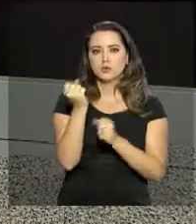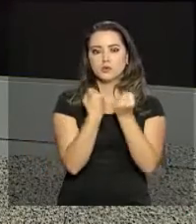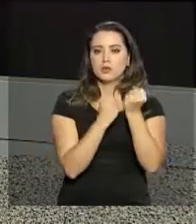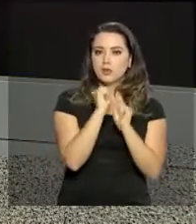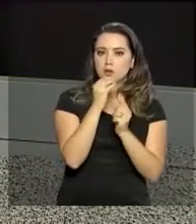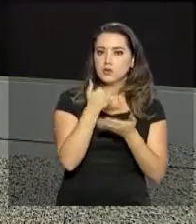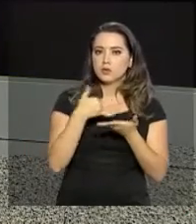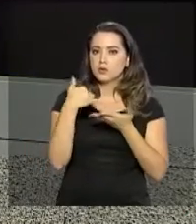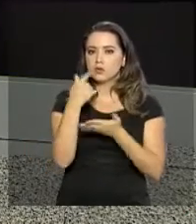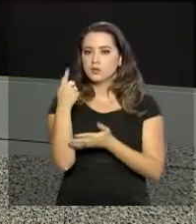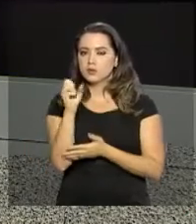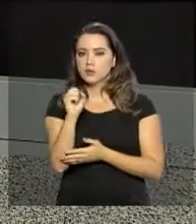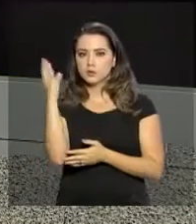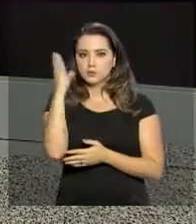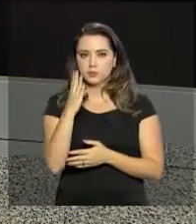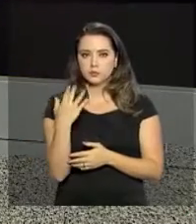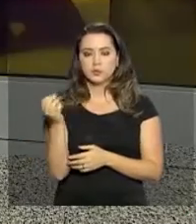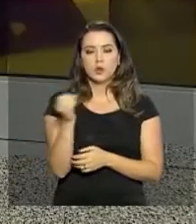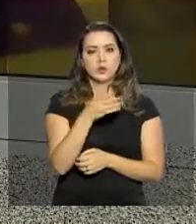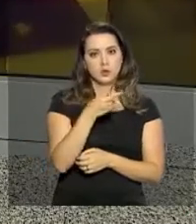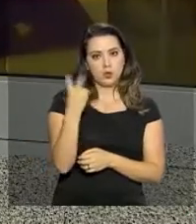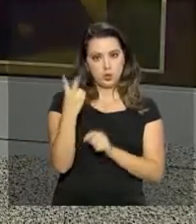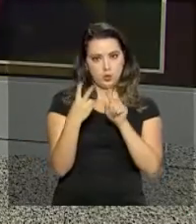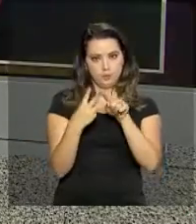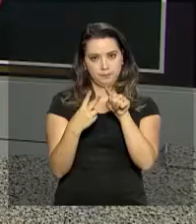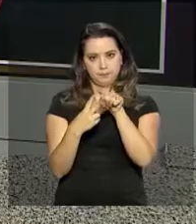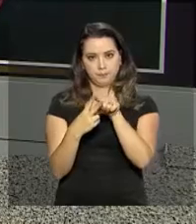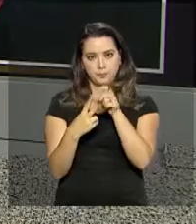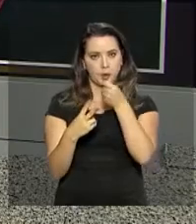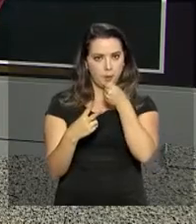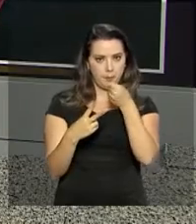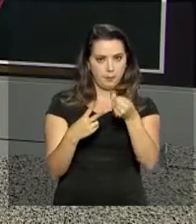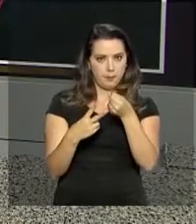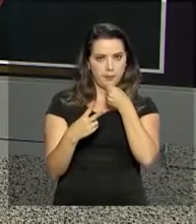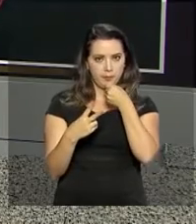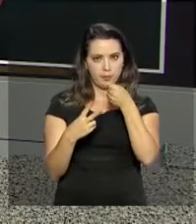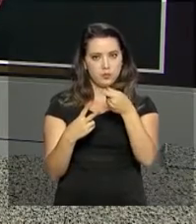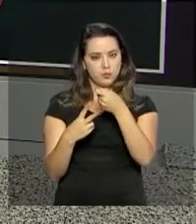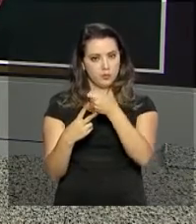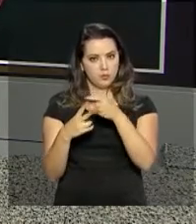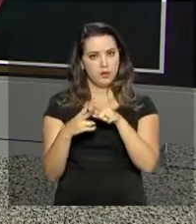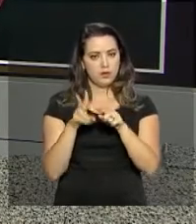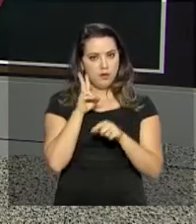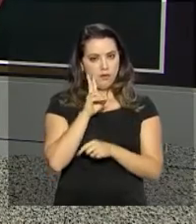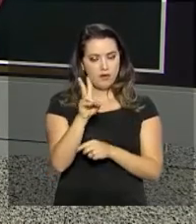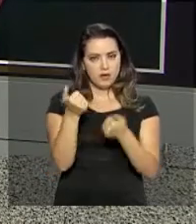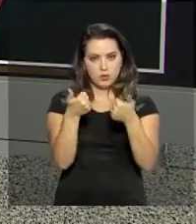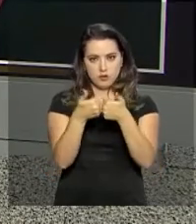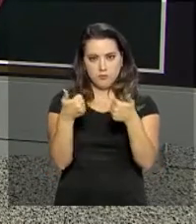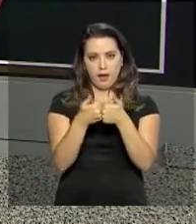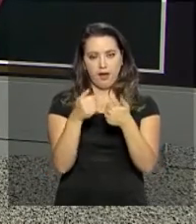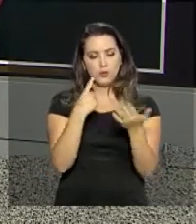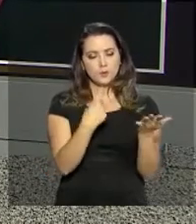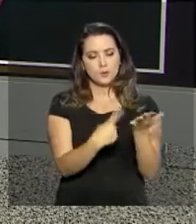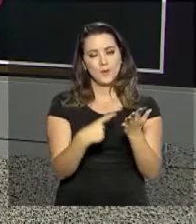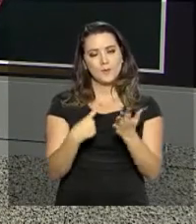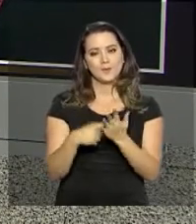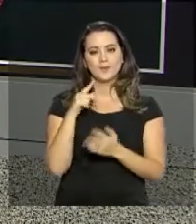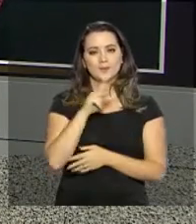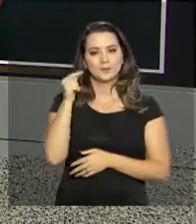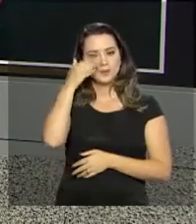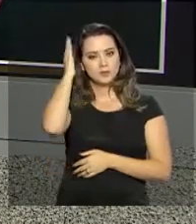de óleo e gás no Brasil. Os nossos repórteres Luana Karen e Ney Pereira estão acompanhando a agenda do presidente.